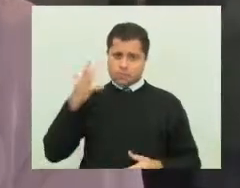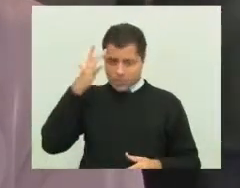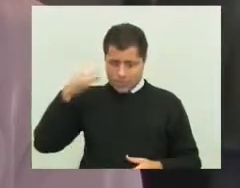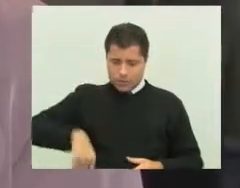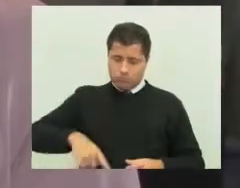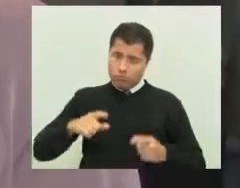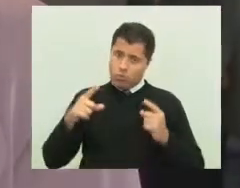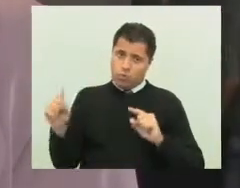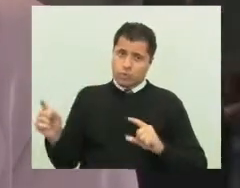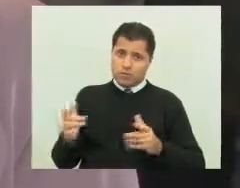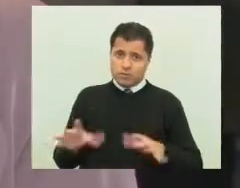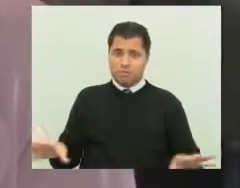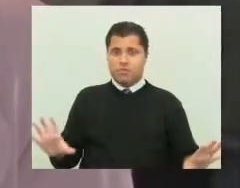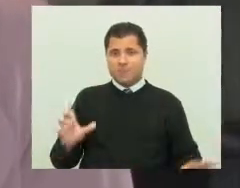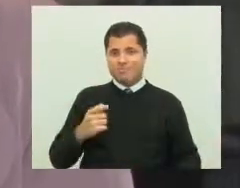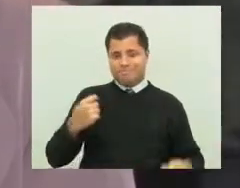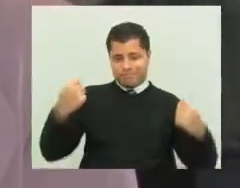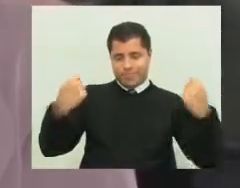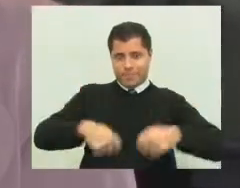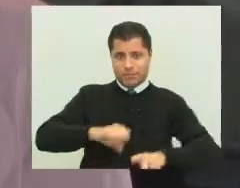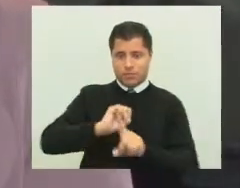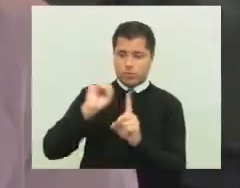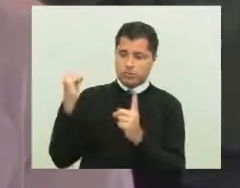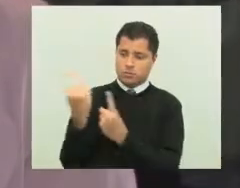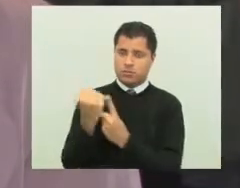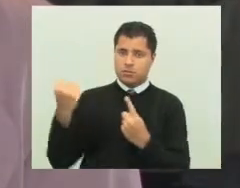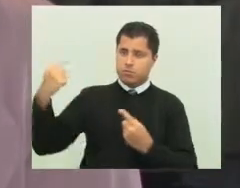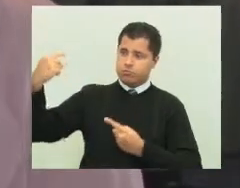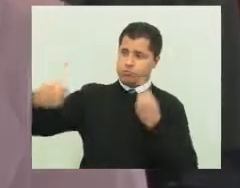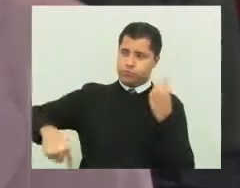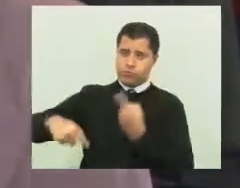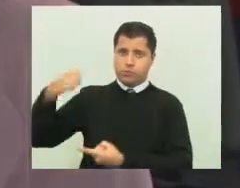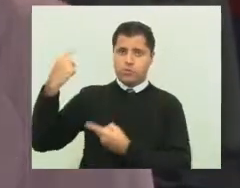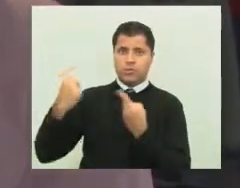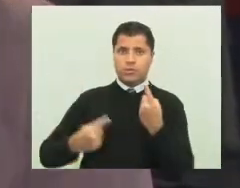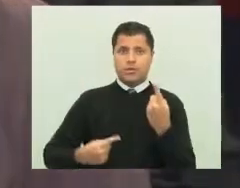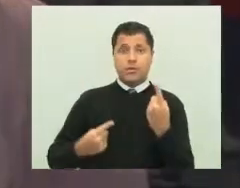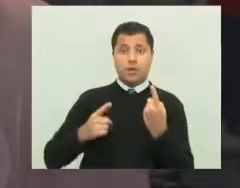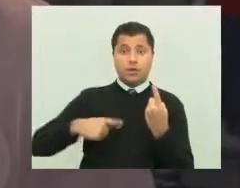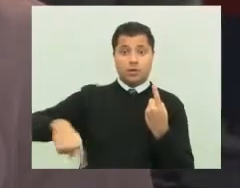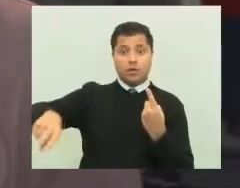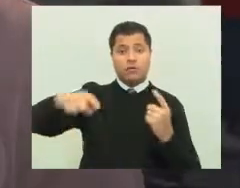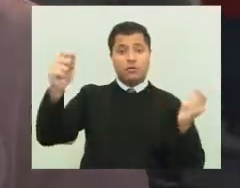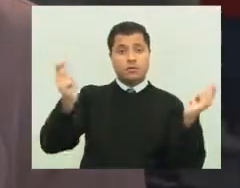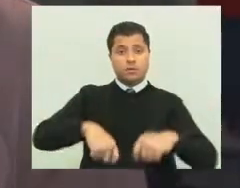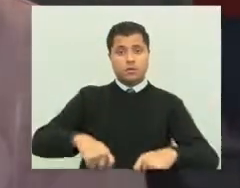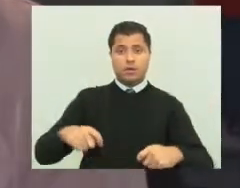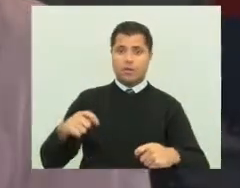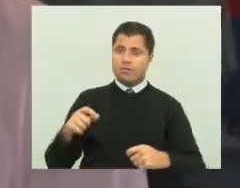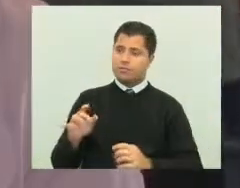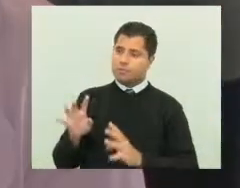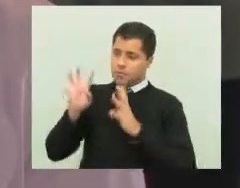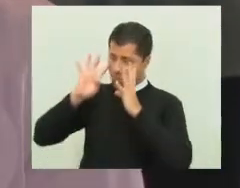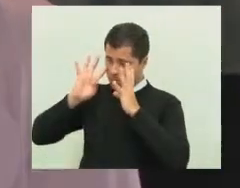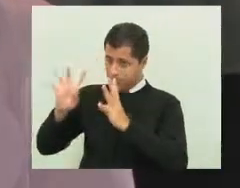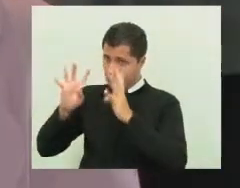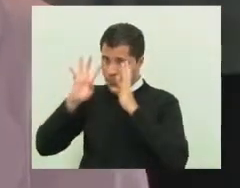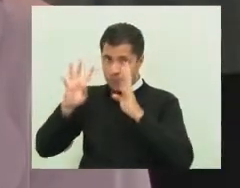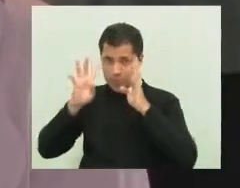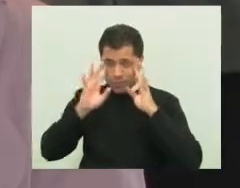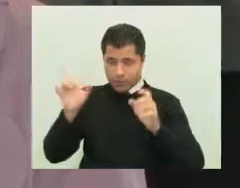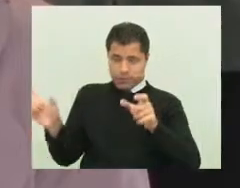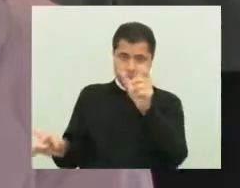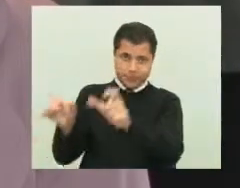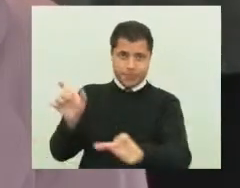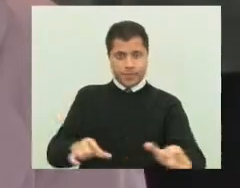debate que tem que ser feito na sociedade para que a gente possa olhar por esses trabalhadores também, que trabalham, muitas